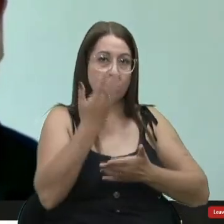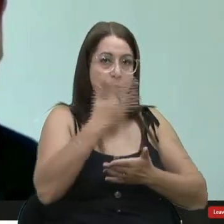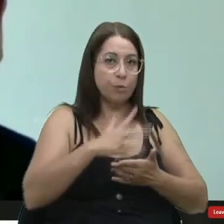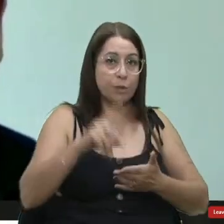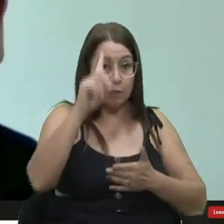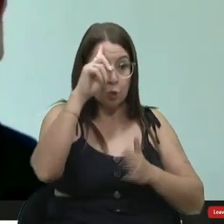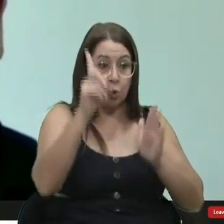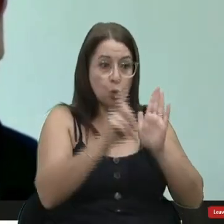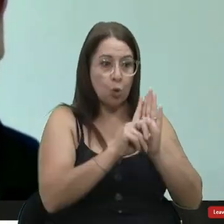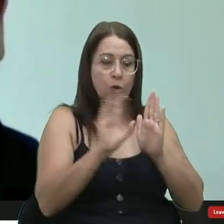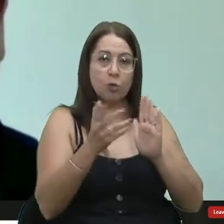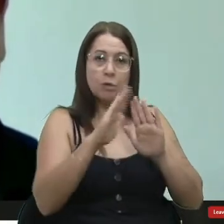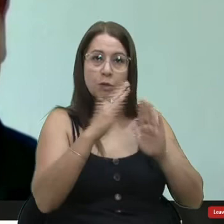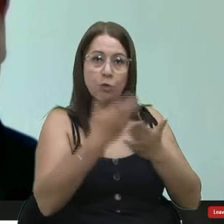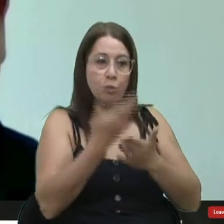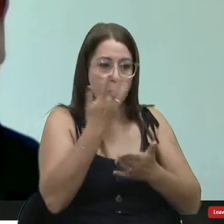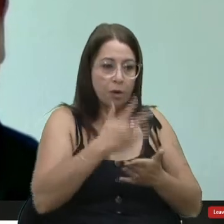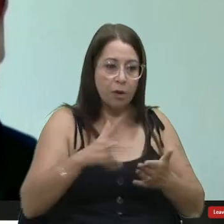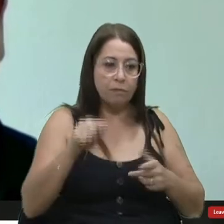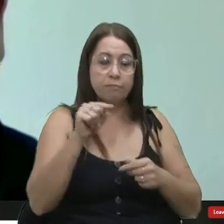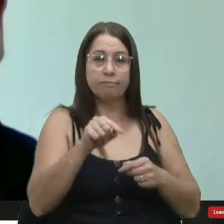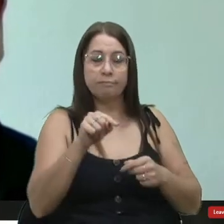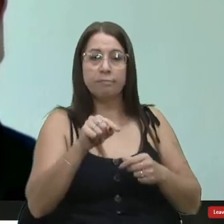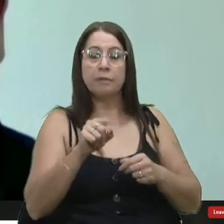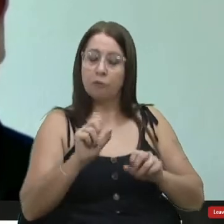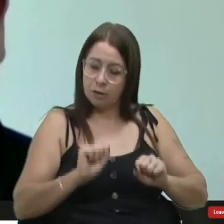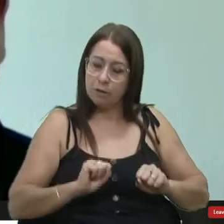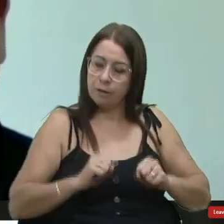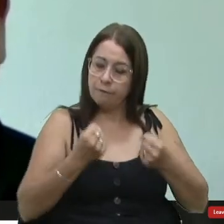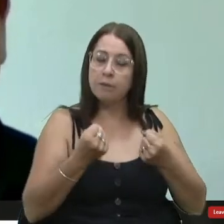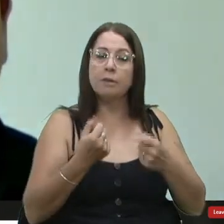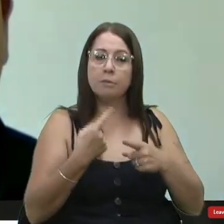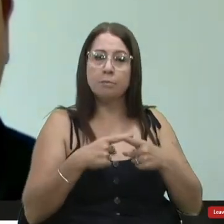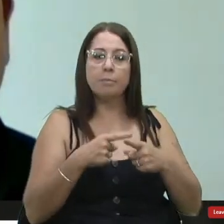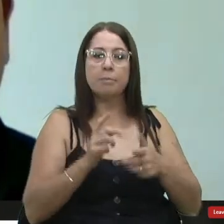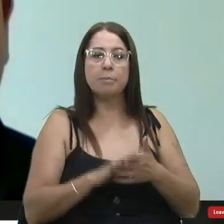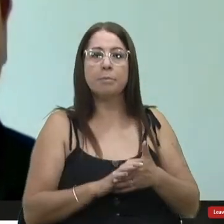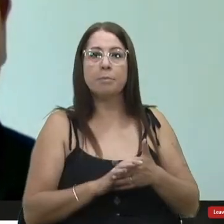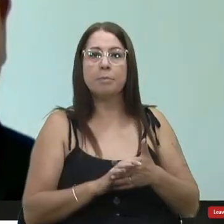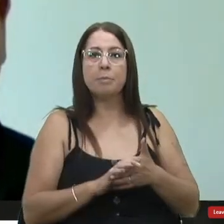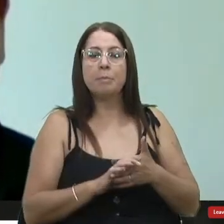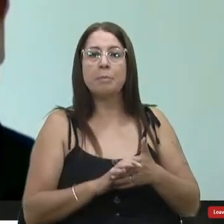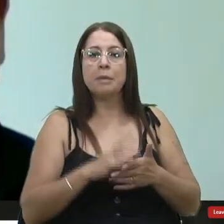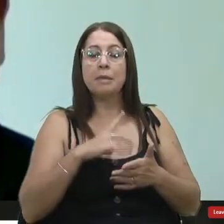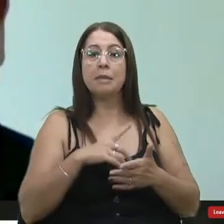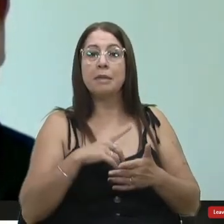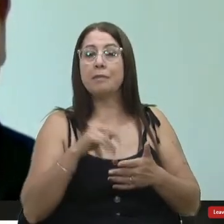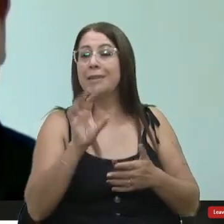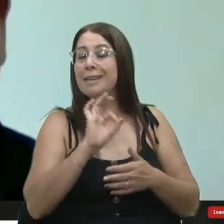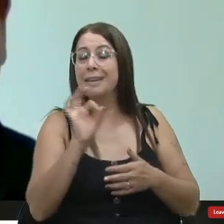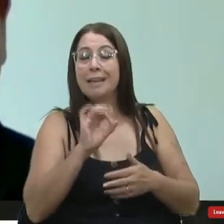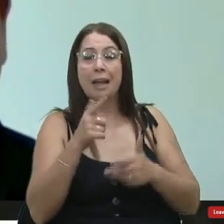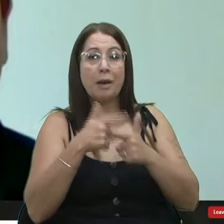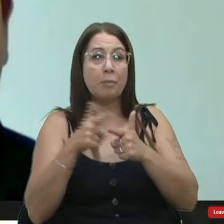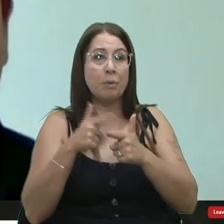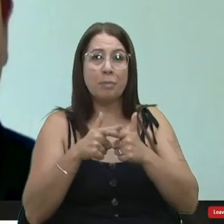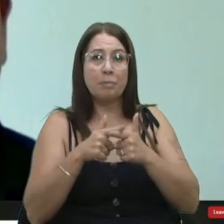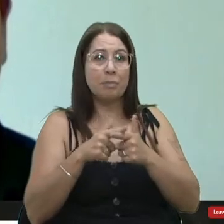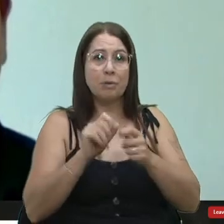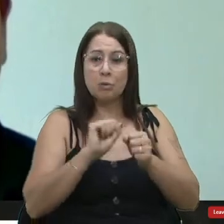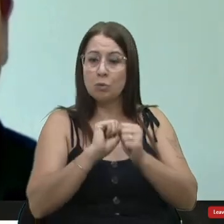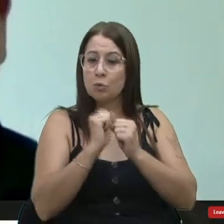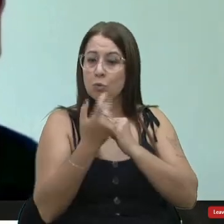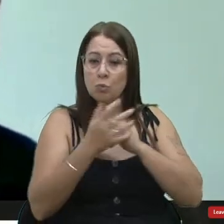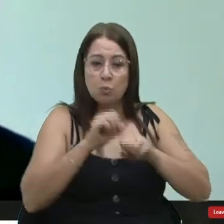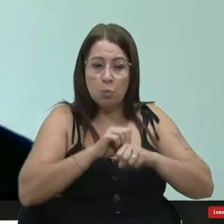da escola vou aqui defendê-las porque sequer teve um problema de surto de covid ou